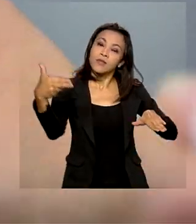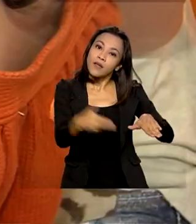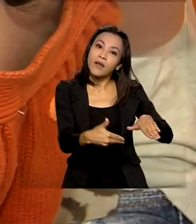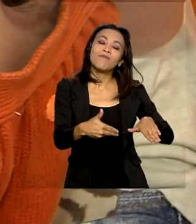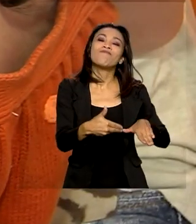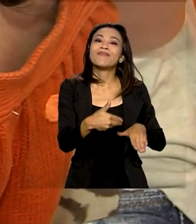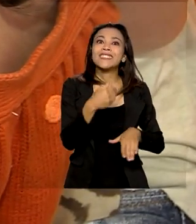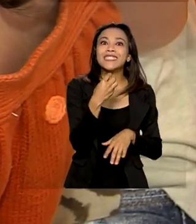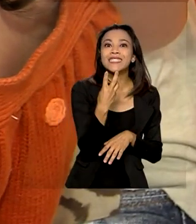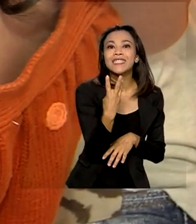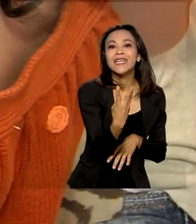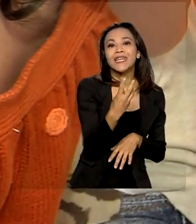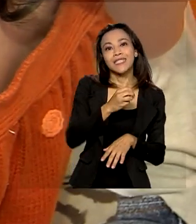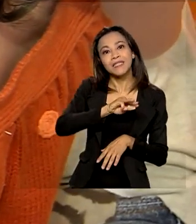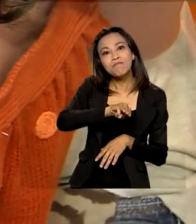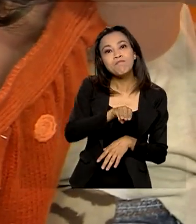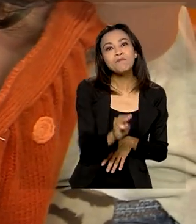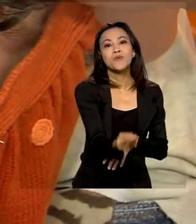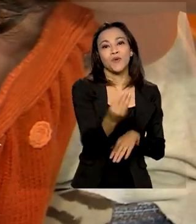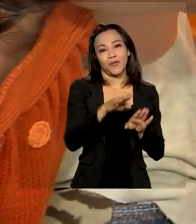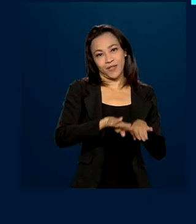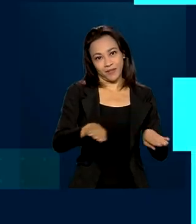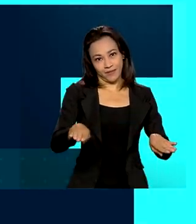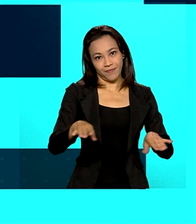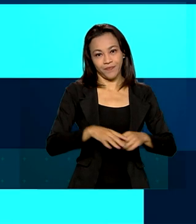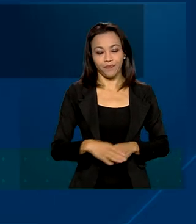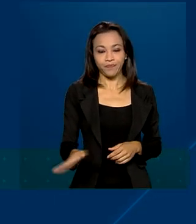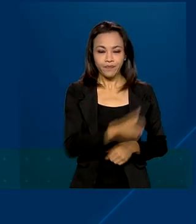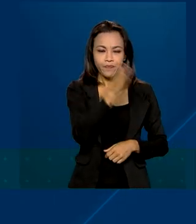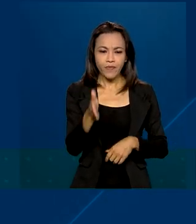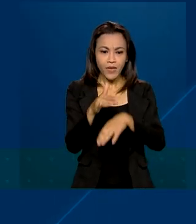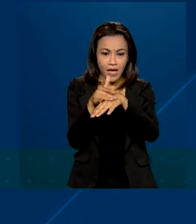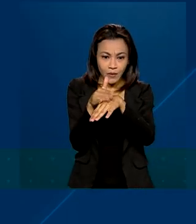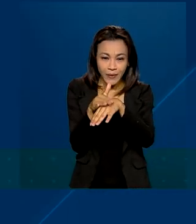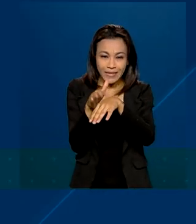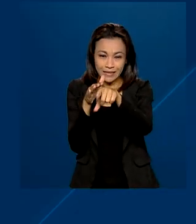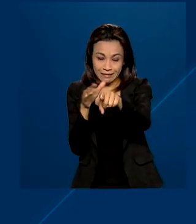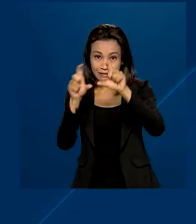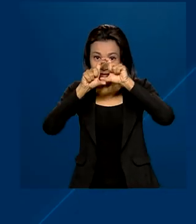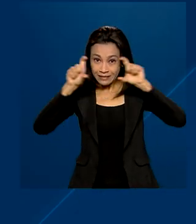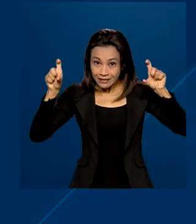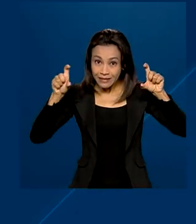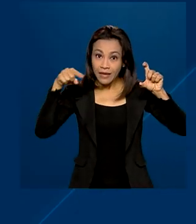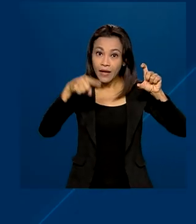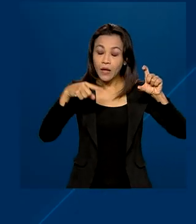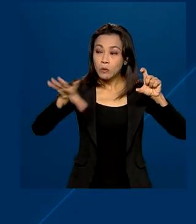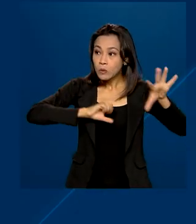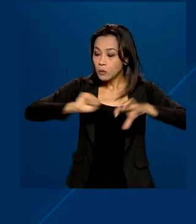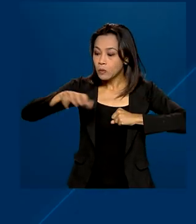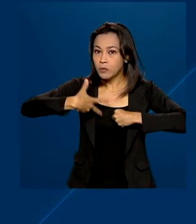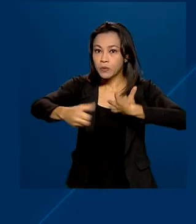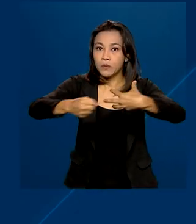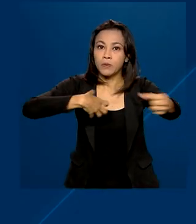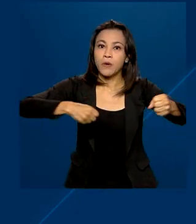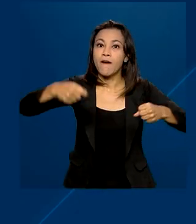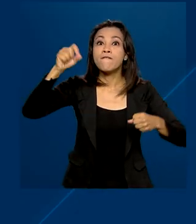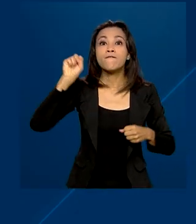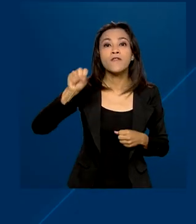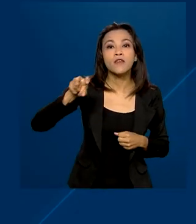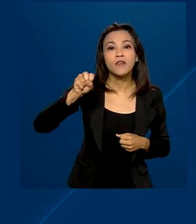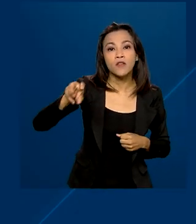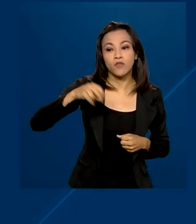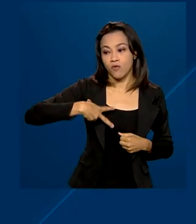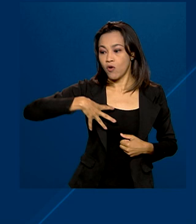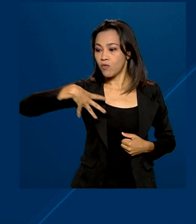quase 13 milhões de crianças. O sarampo é uma doença viral altamente contagiosa, que passa de